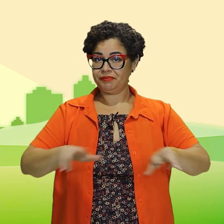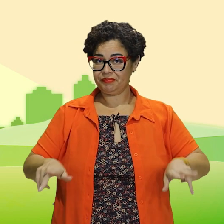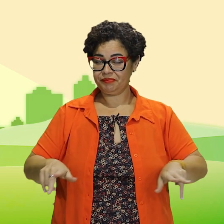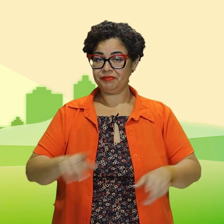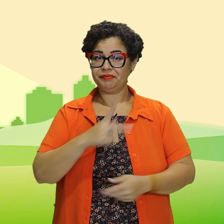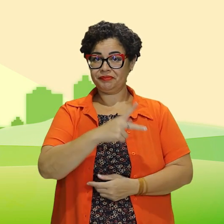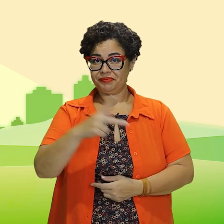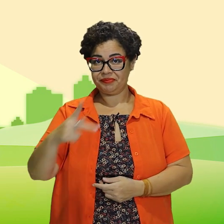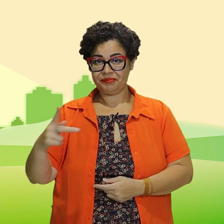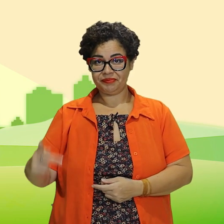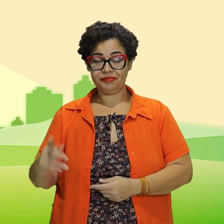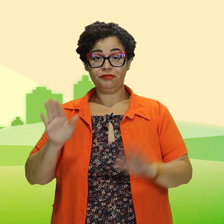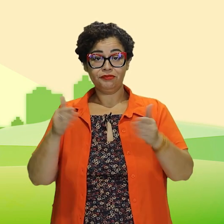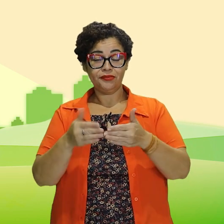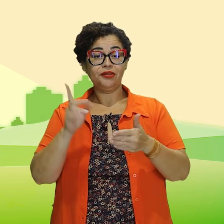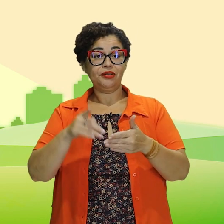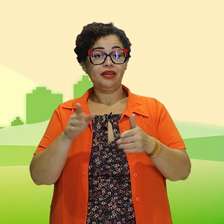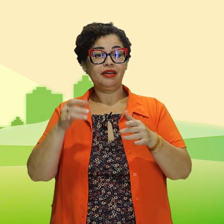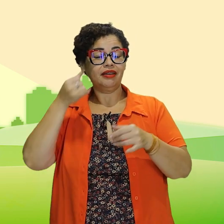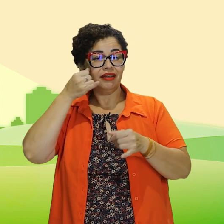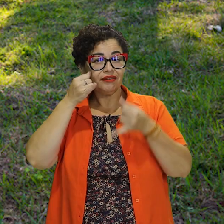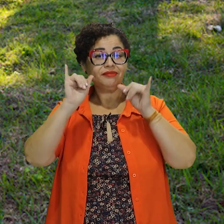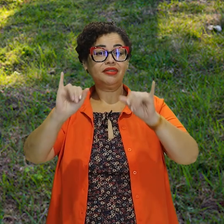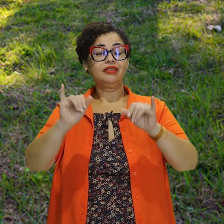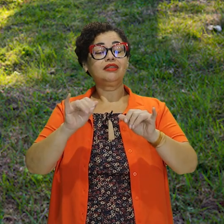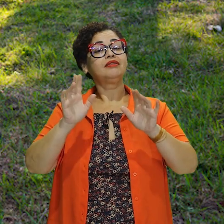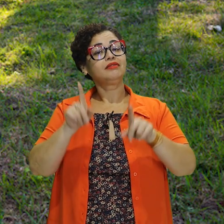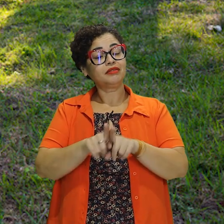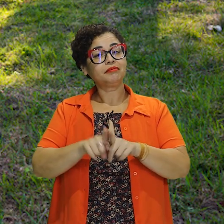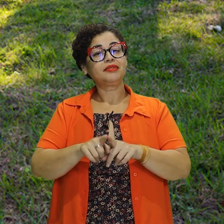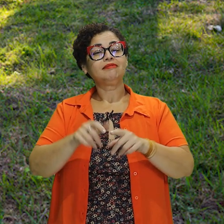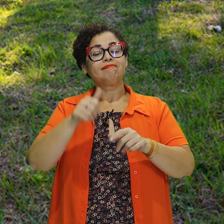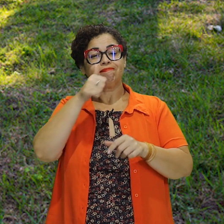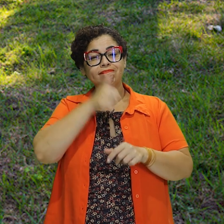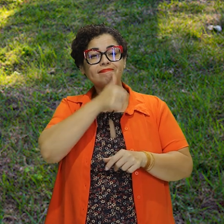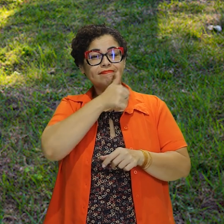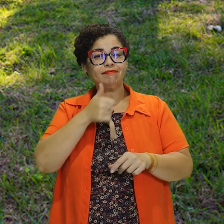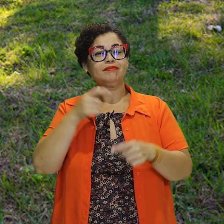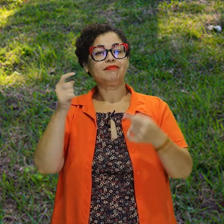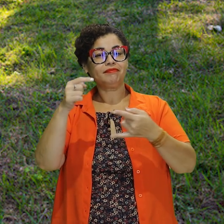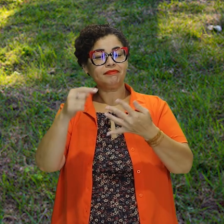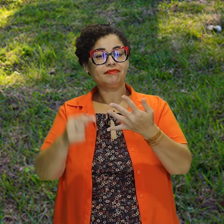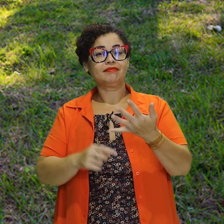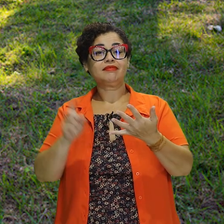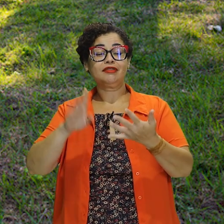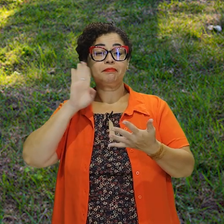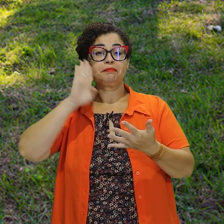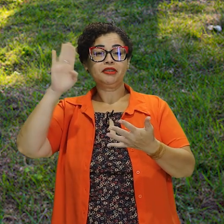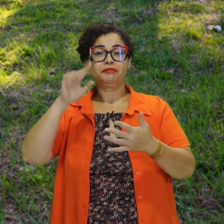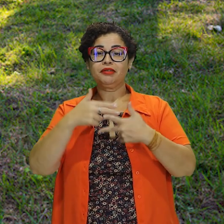e Produtos. O foco aí é a prevenção e a resiliência, elementos que são